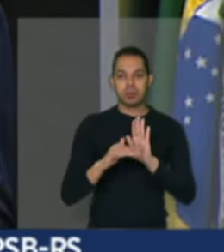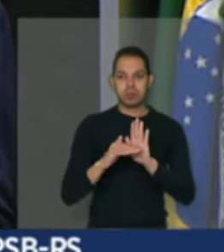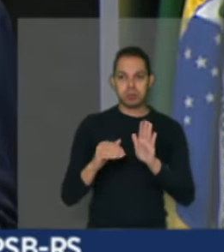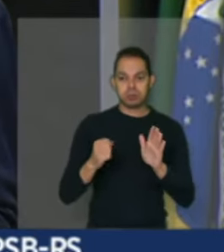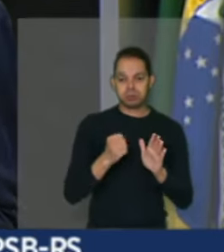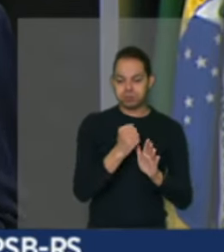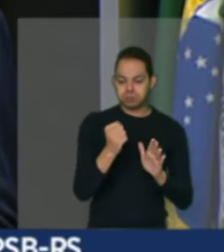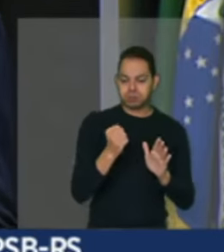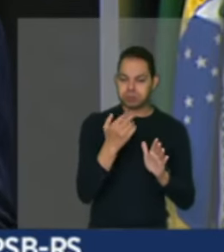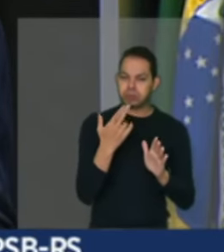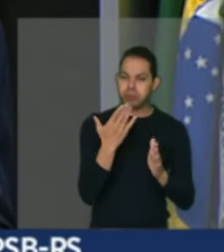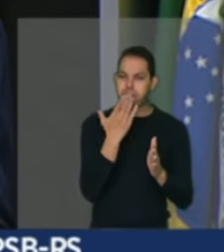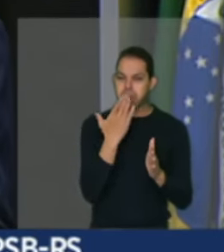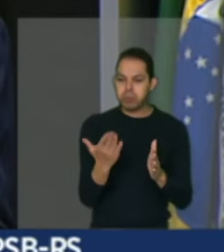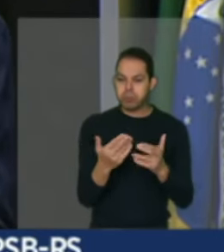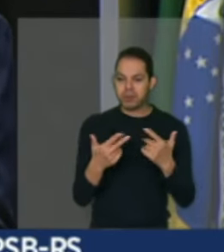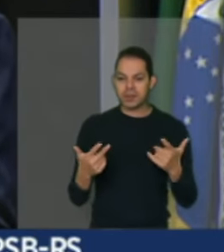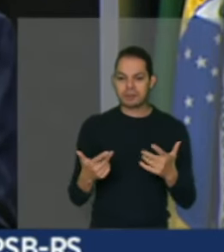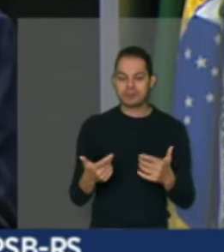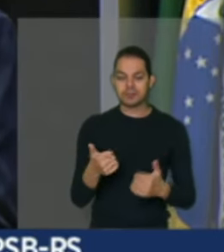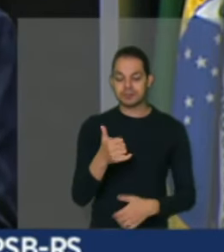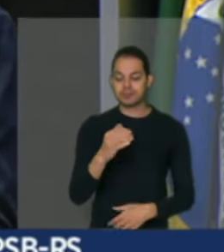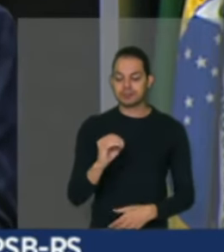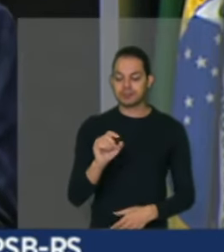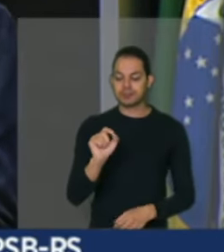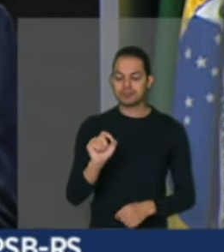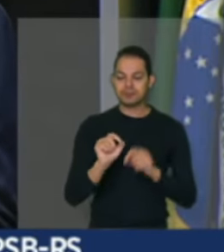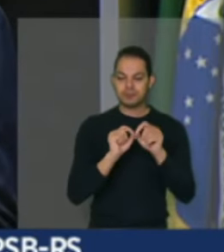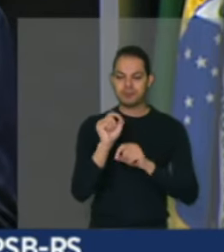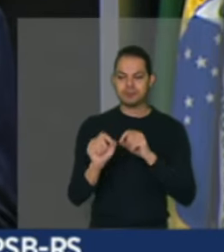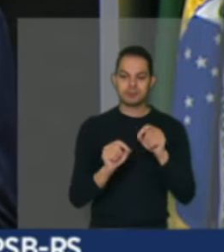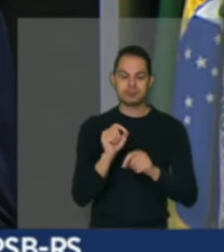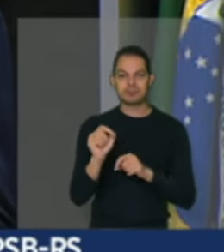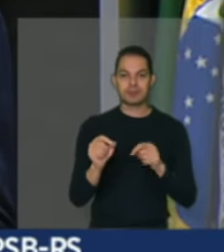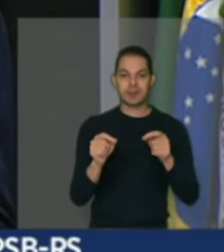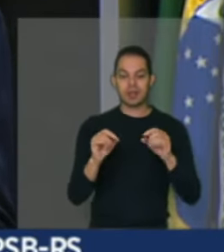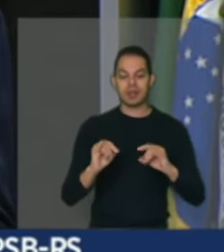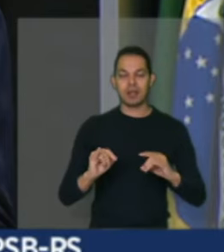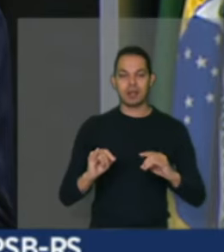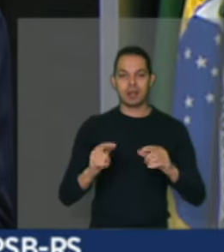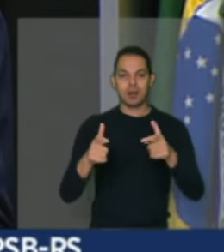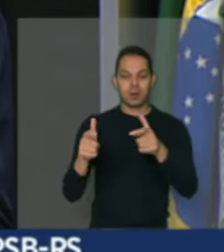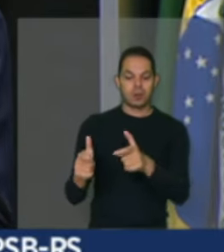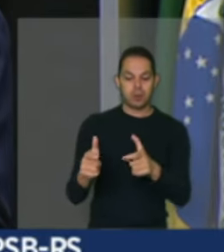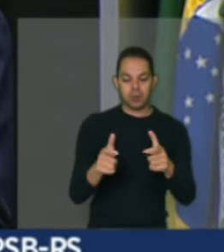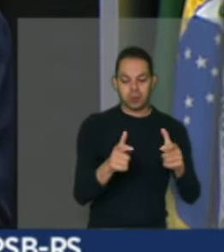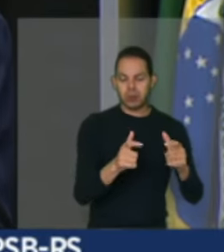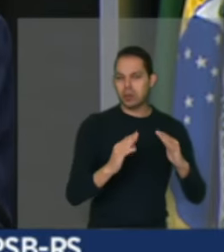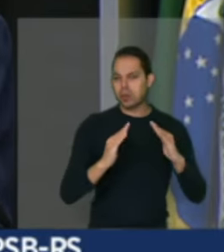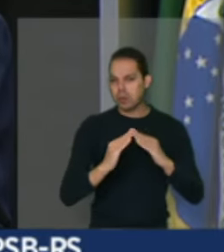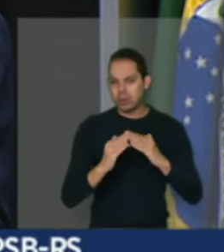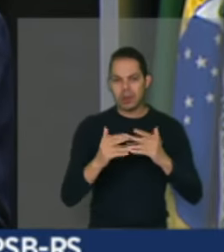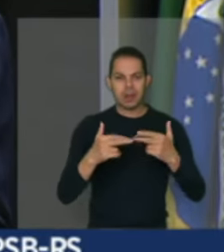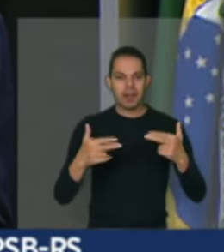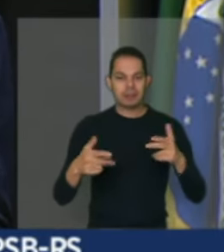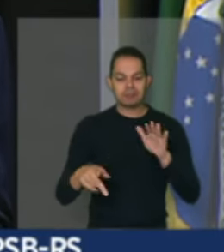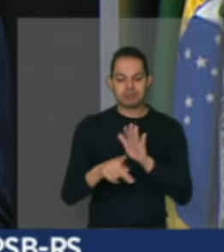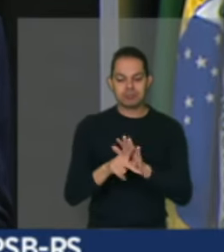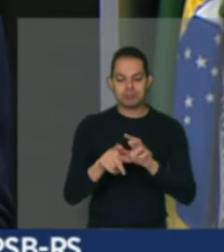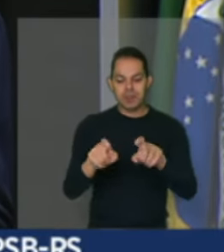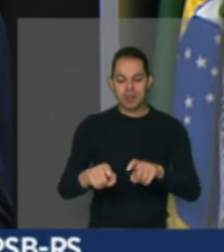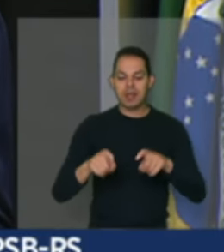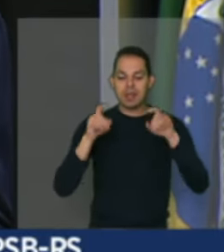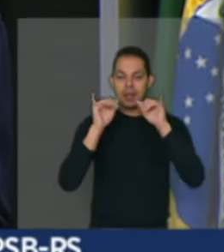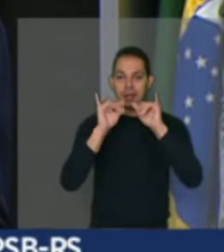Décimo ponto. A regularização de imóveis rurais. É necessário uma intervenção do Estado na